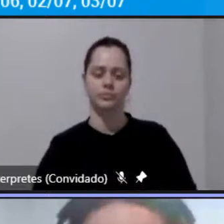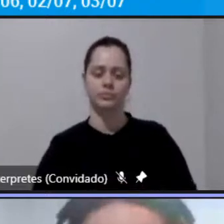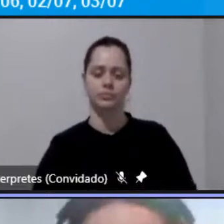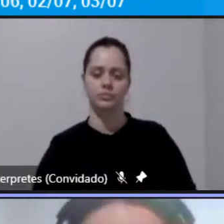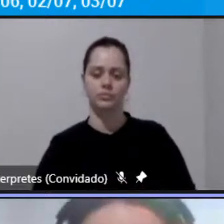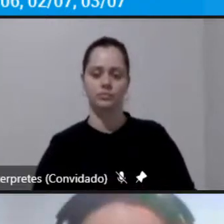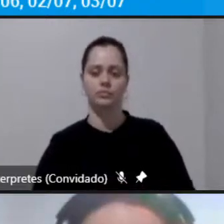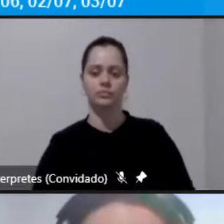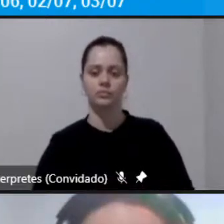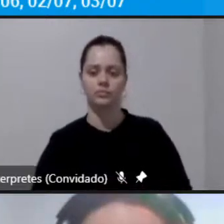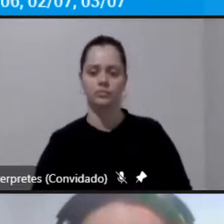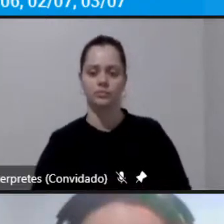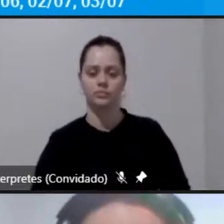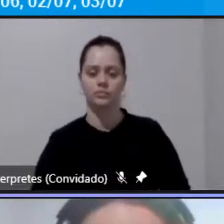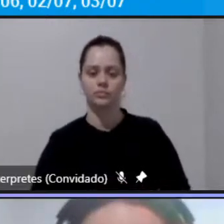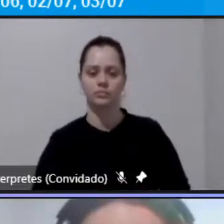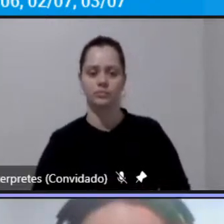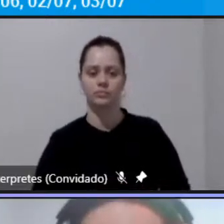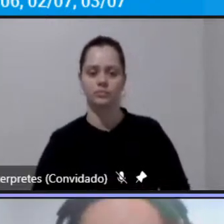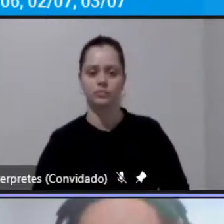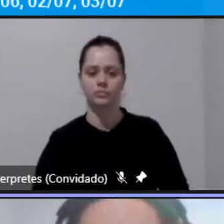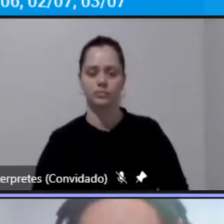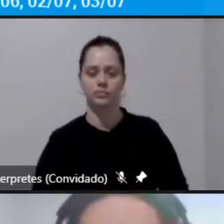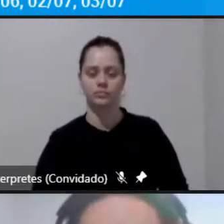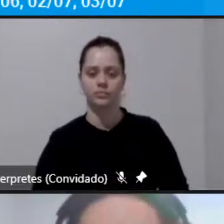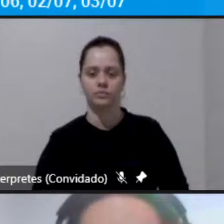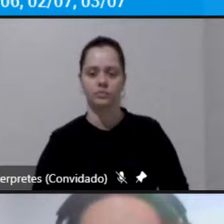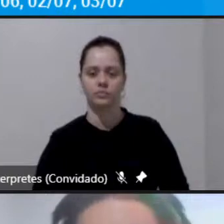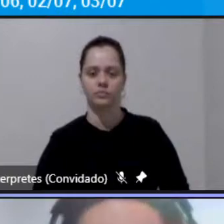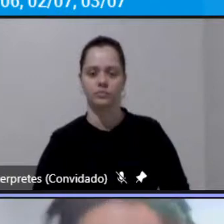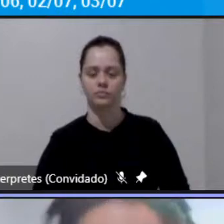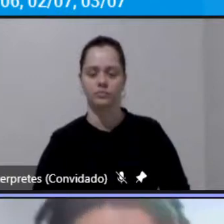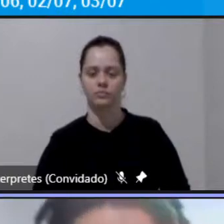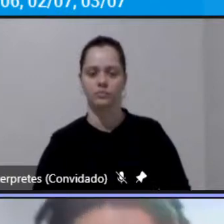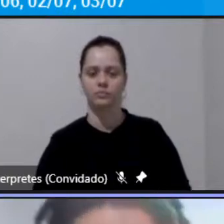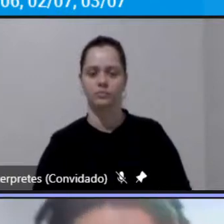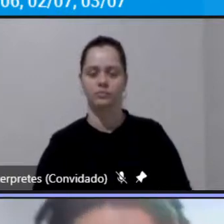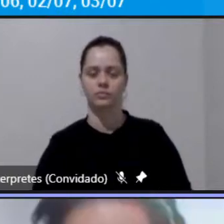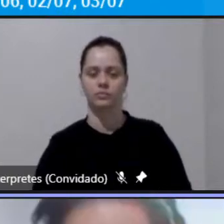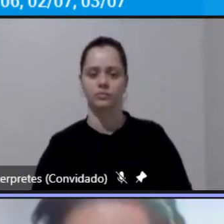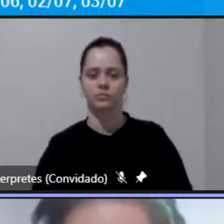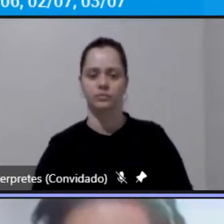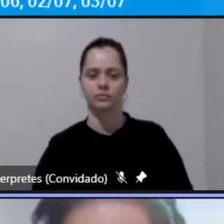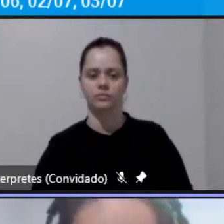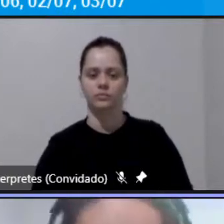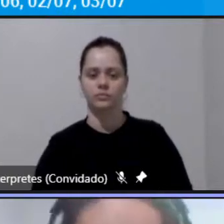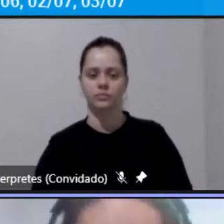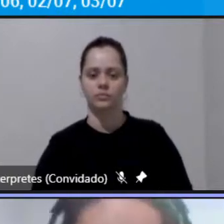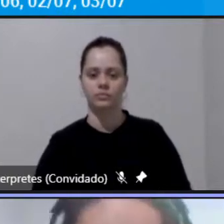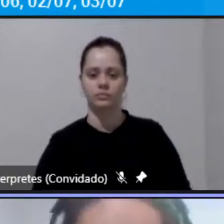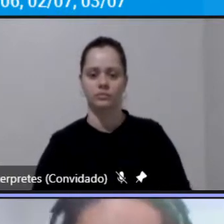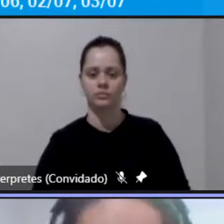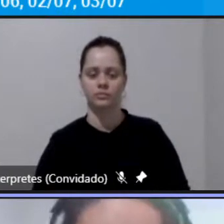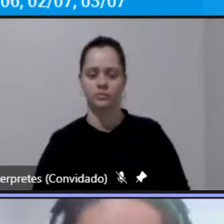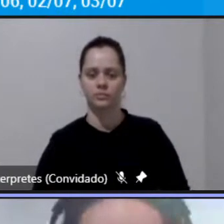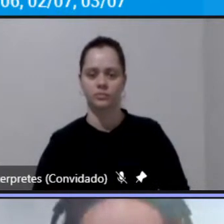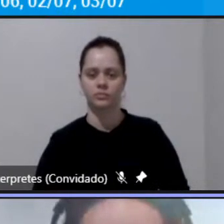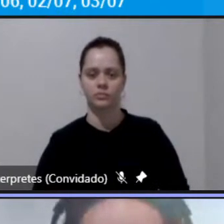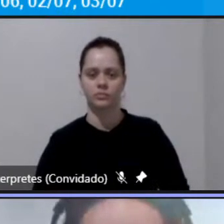também já já estamos com 30 minutos tá só pra ti tá bom tá bom pode passar eu vou correr aqui